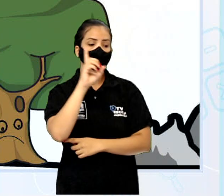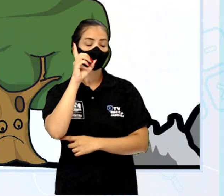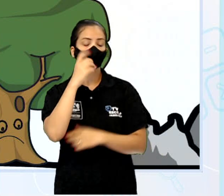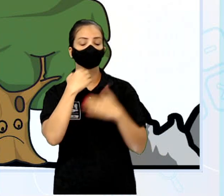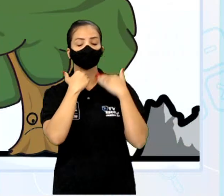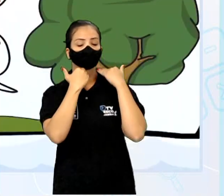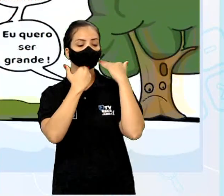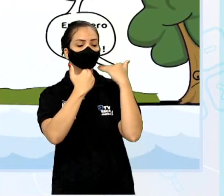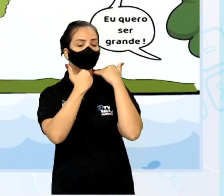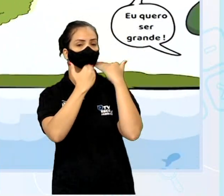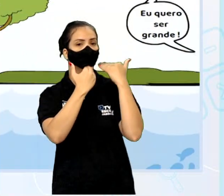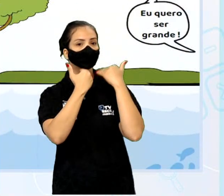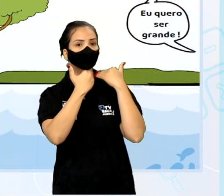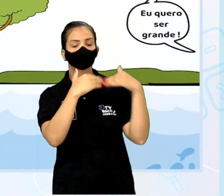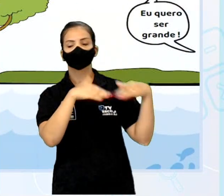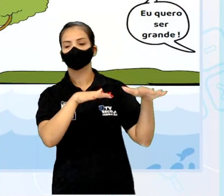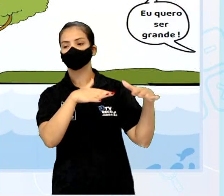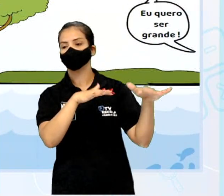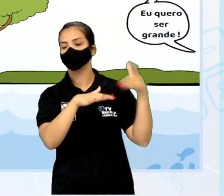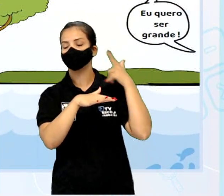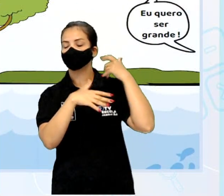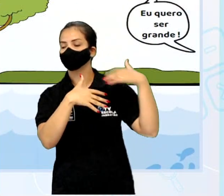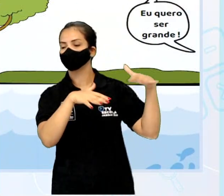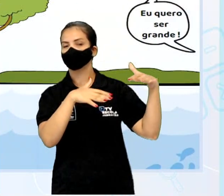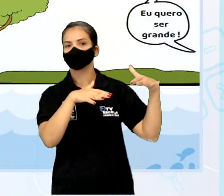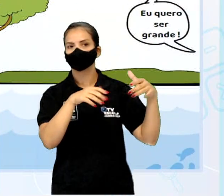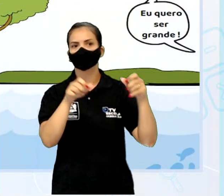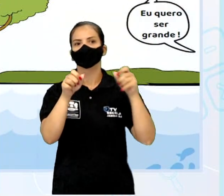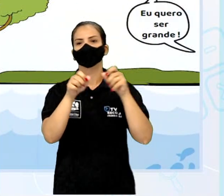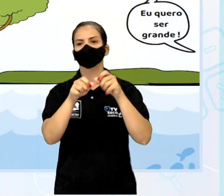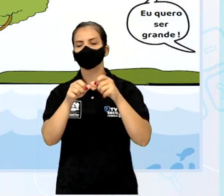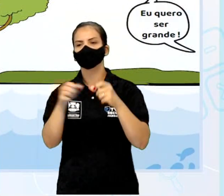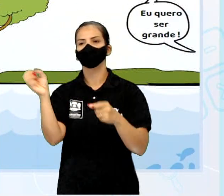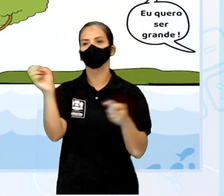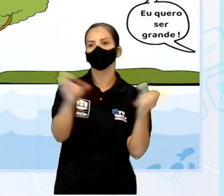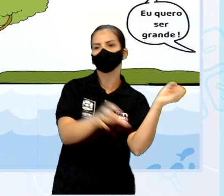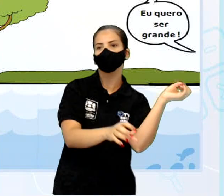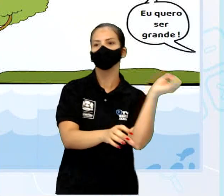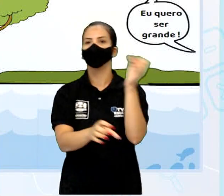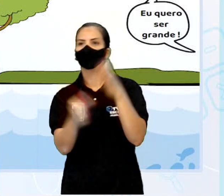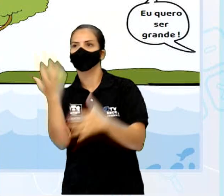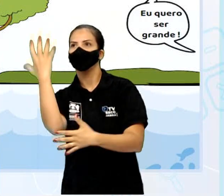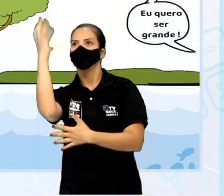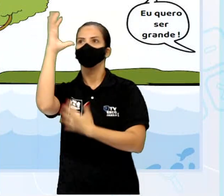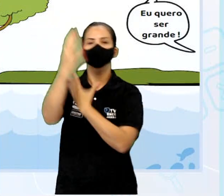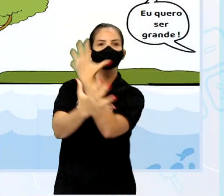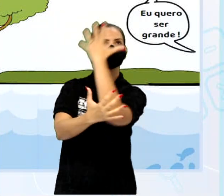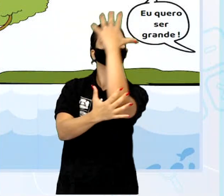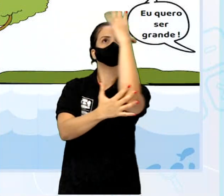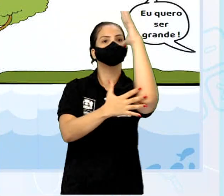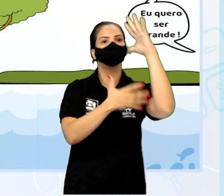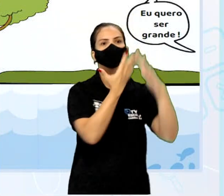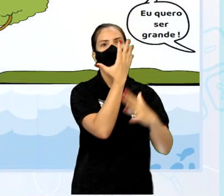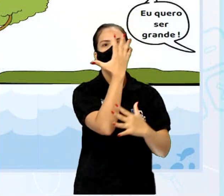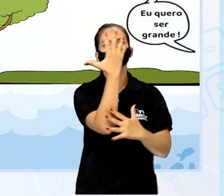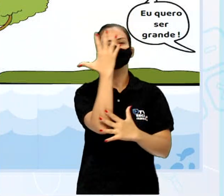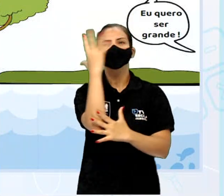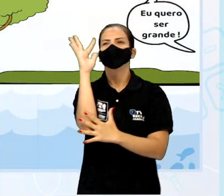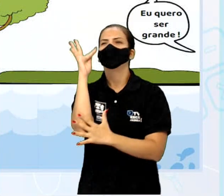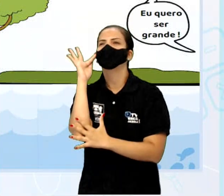ignorando todo aquele barulho, e fizeram outras árvores. Estas com flores